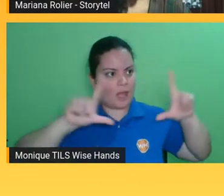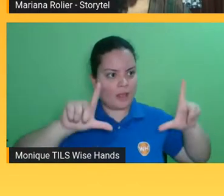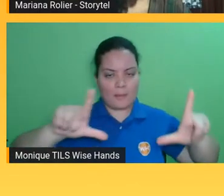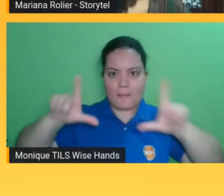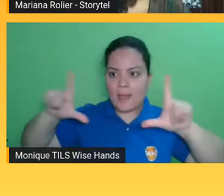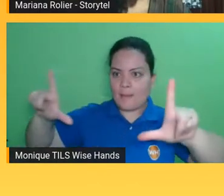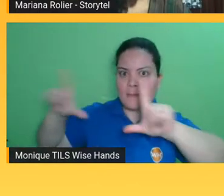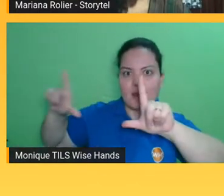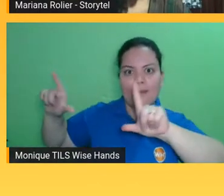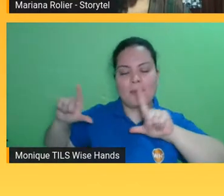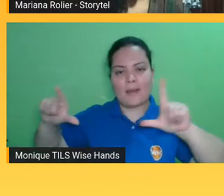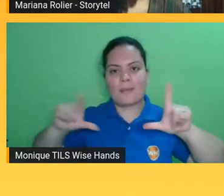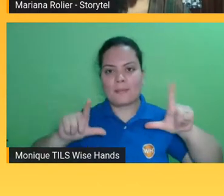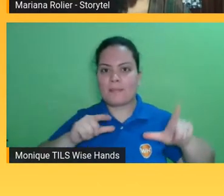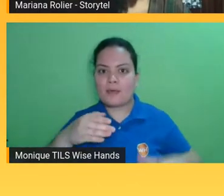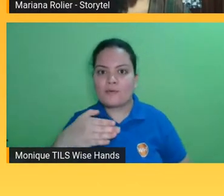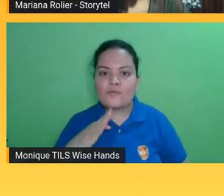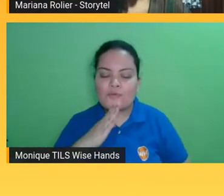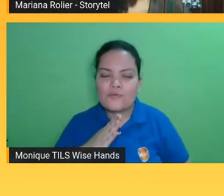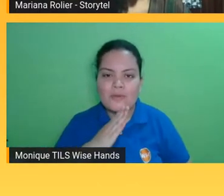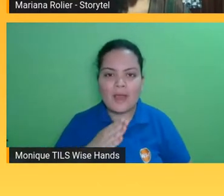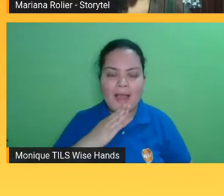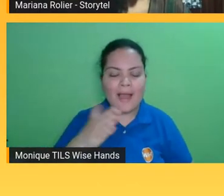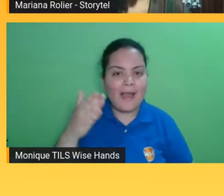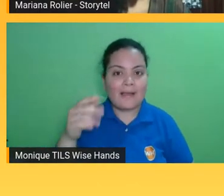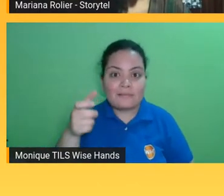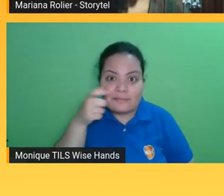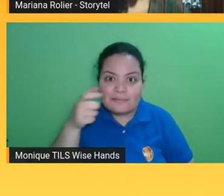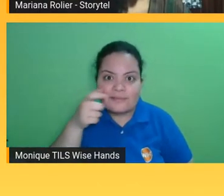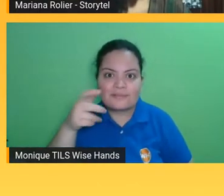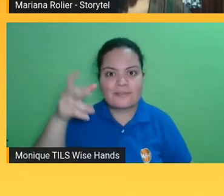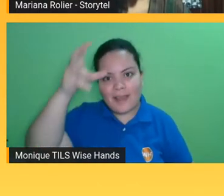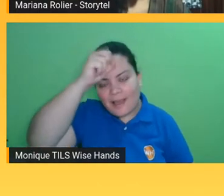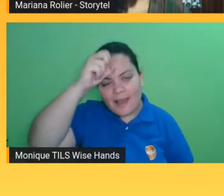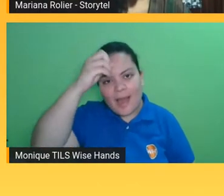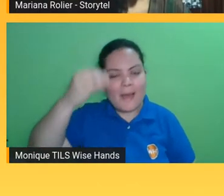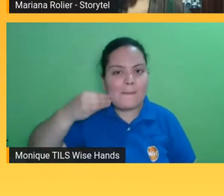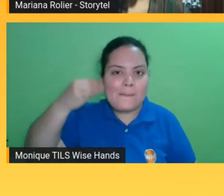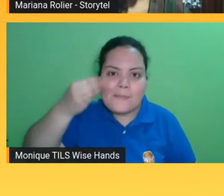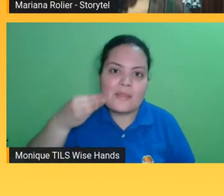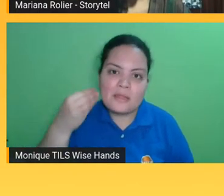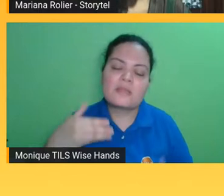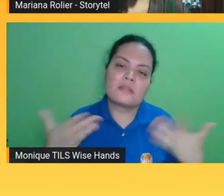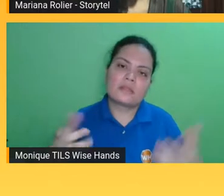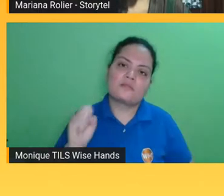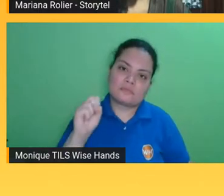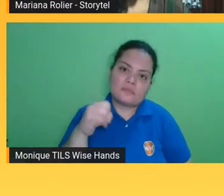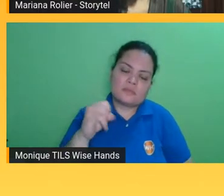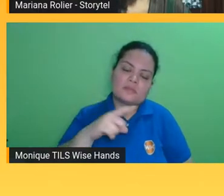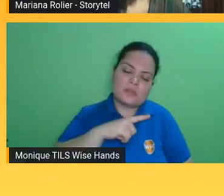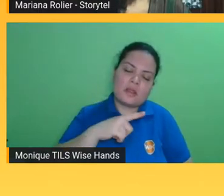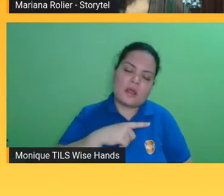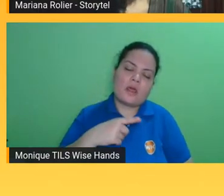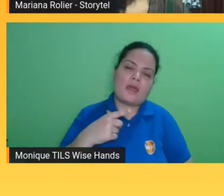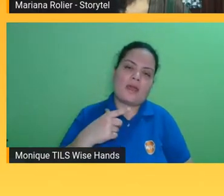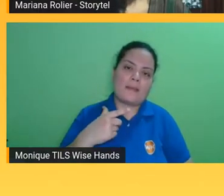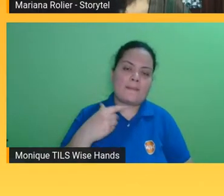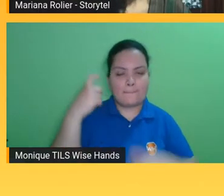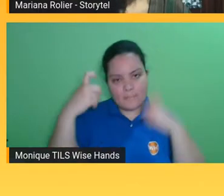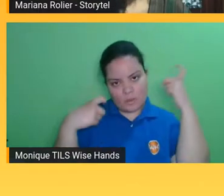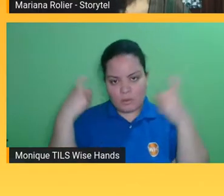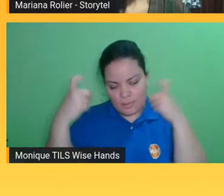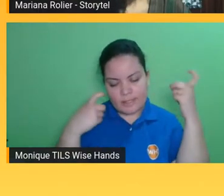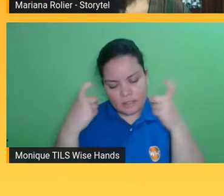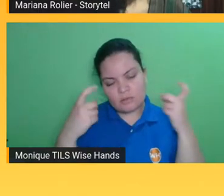então assim a gente procurou atender todas as legislações e quanto mais pessoas utilizarem mais a gente